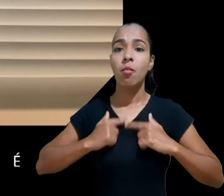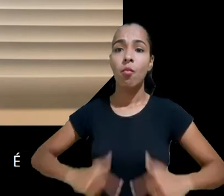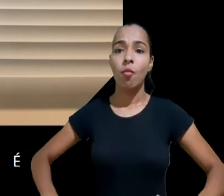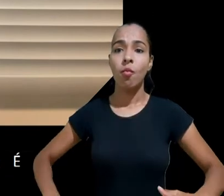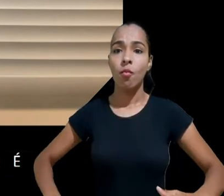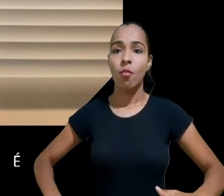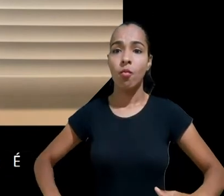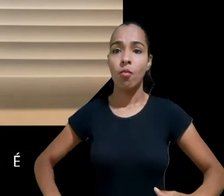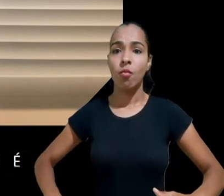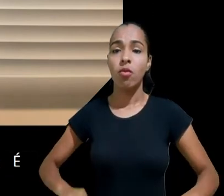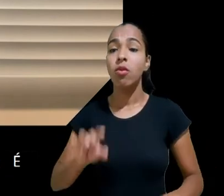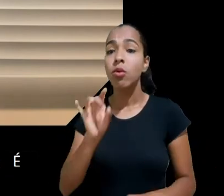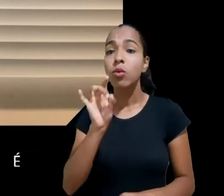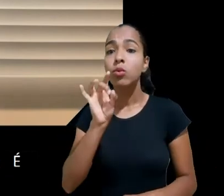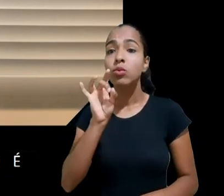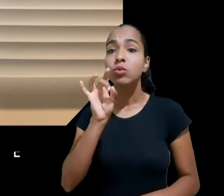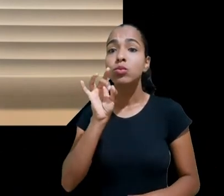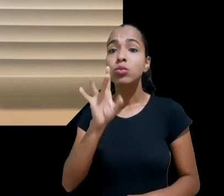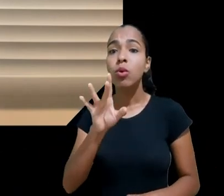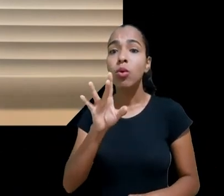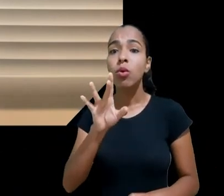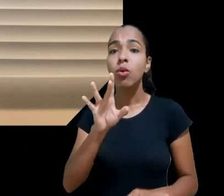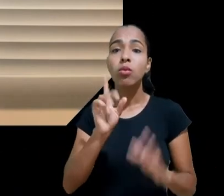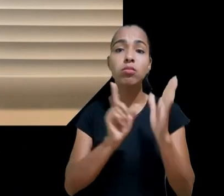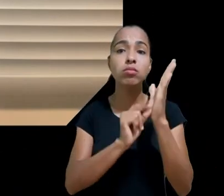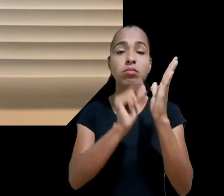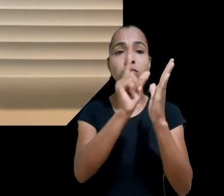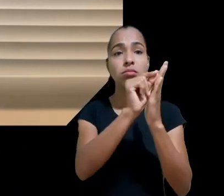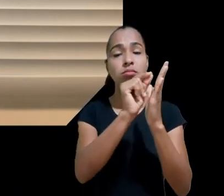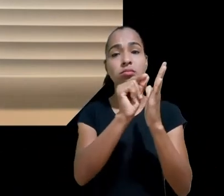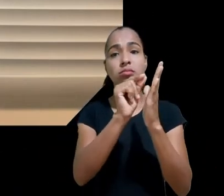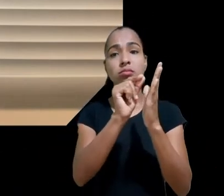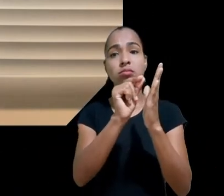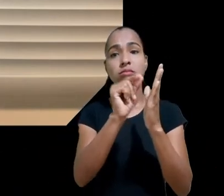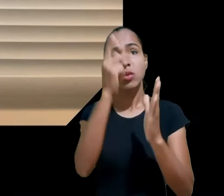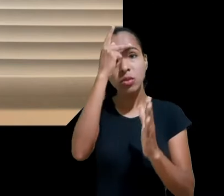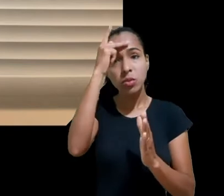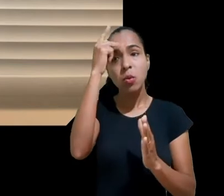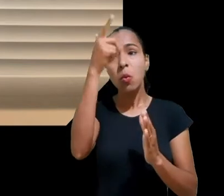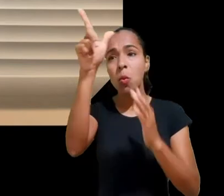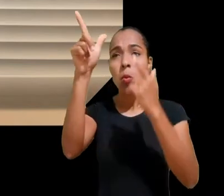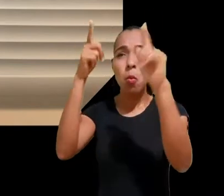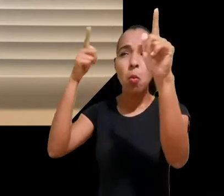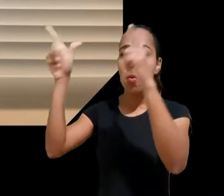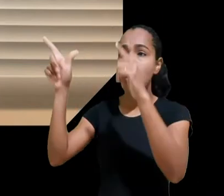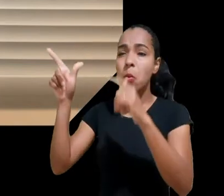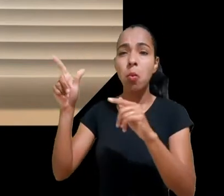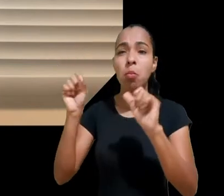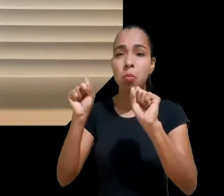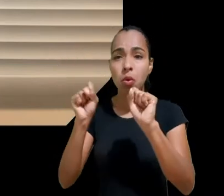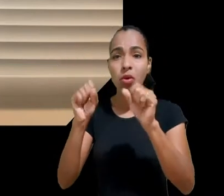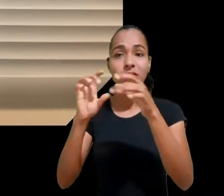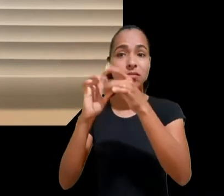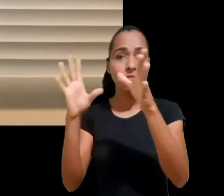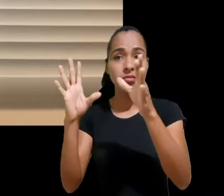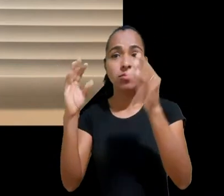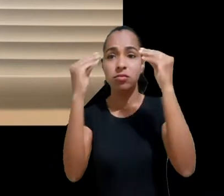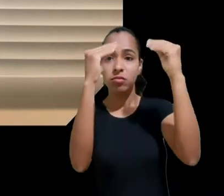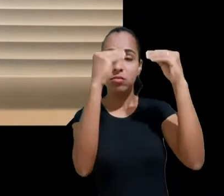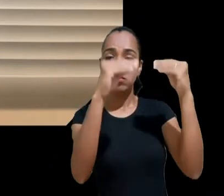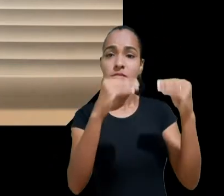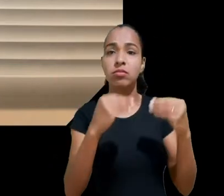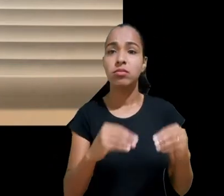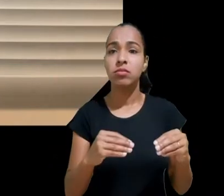que é preenchido pelo conteúdo de terceiros. Mas a partir do momento em que ela sai dessa posição de neutralidade e começa a